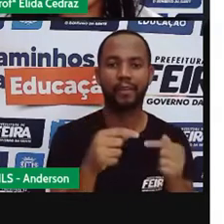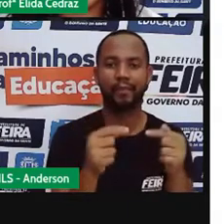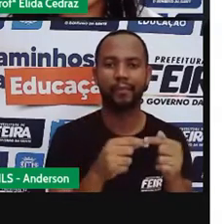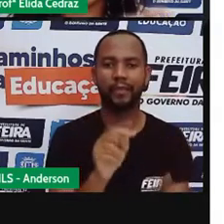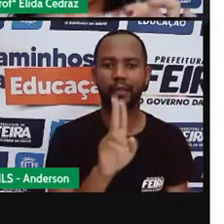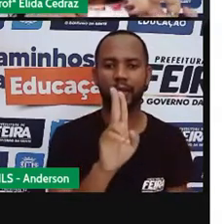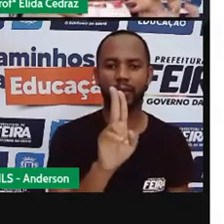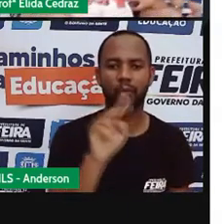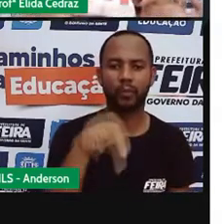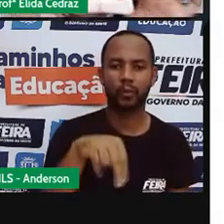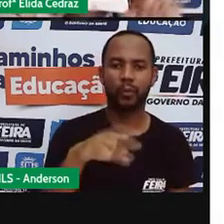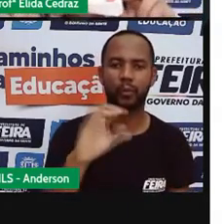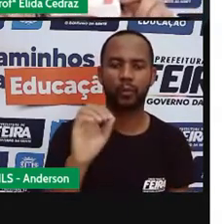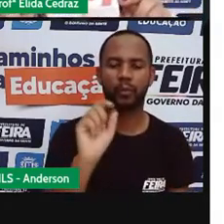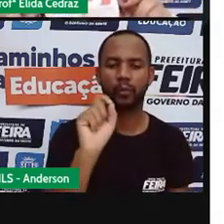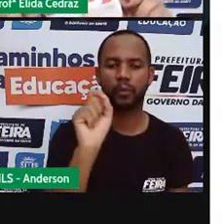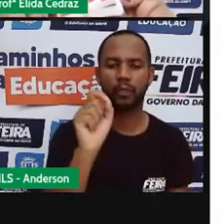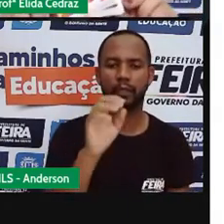As cartas do Uno.